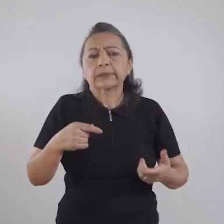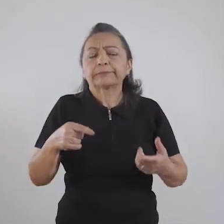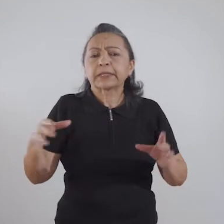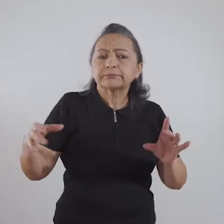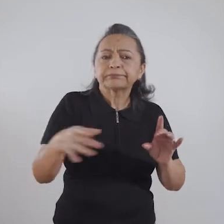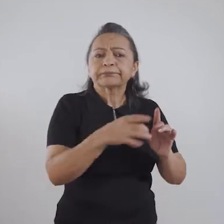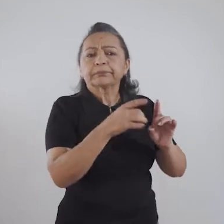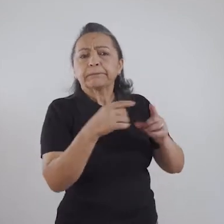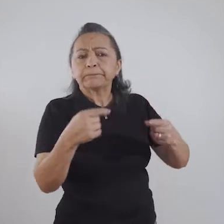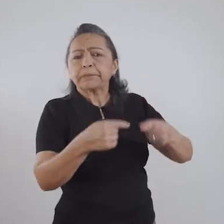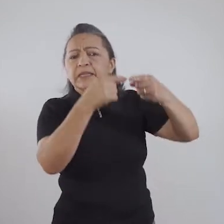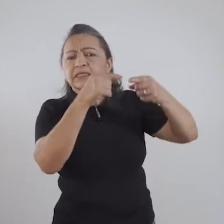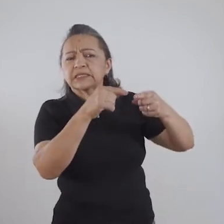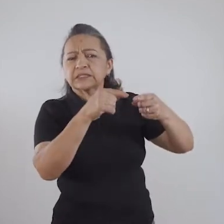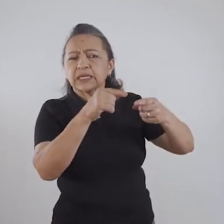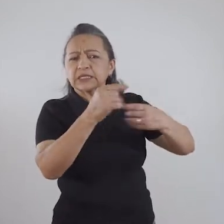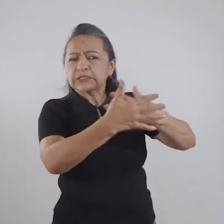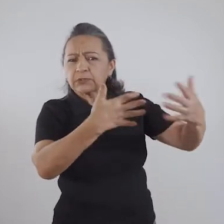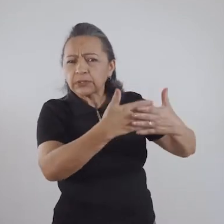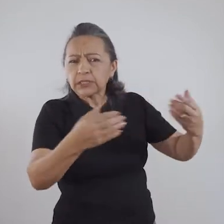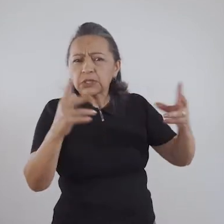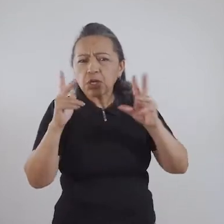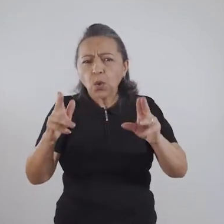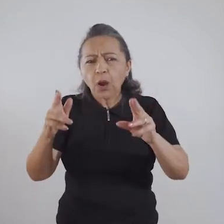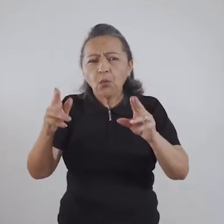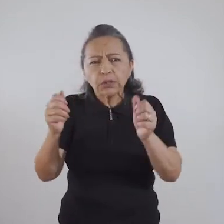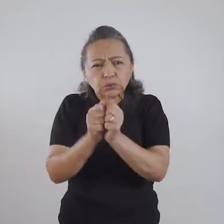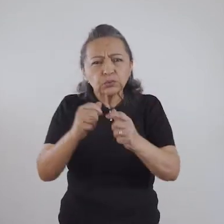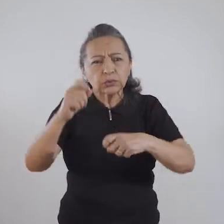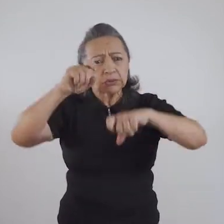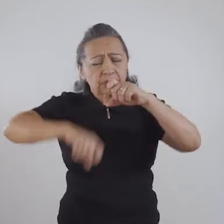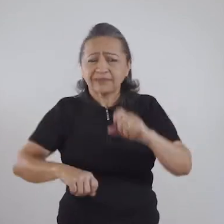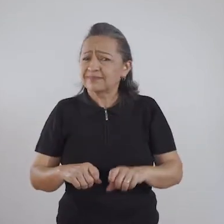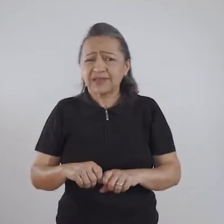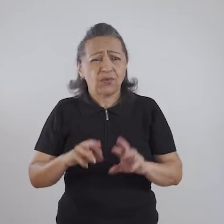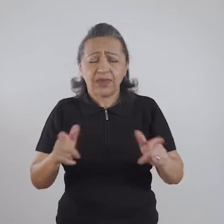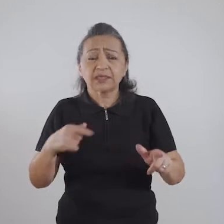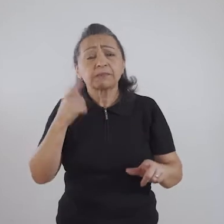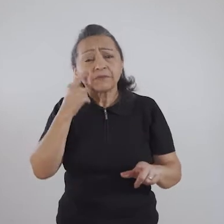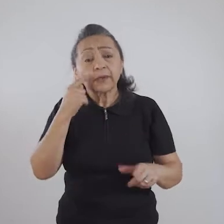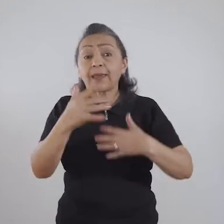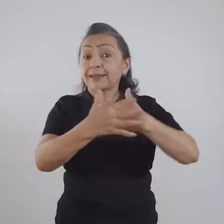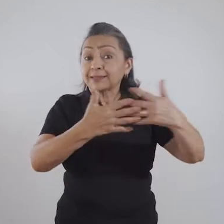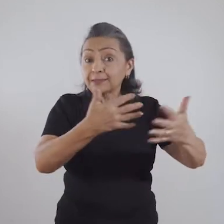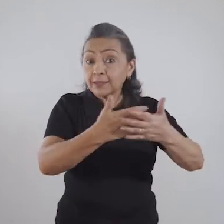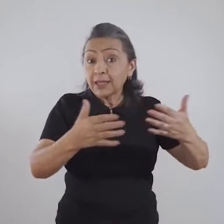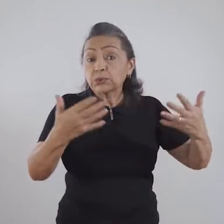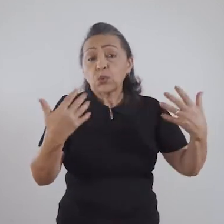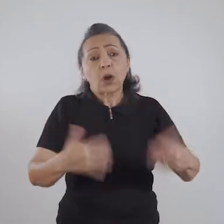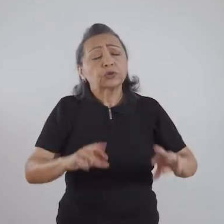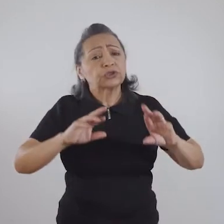sexualidade com o ato sexual em si. E a gente pode dizer que a sexualidade vai muito além do ato